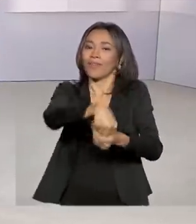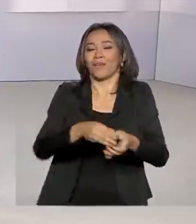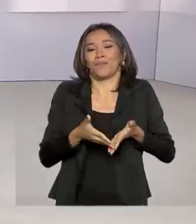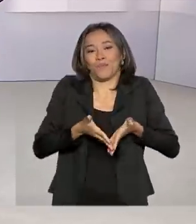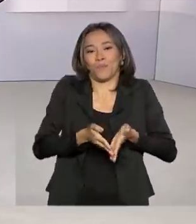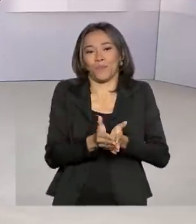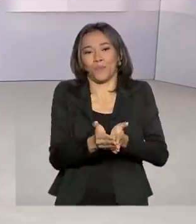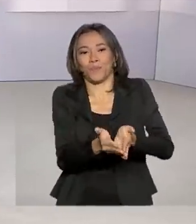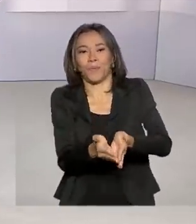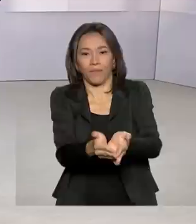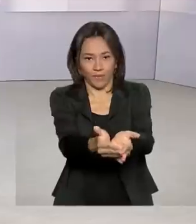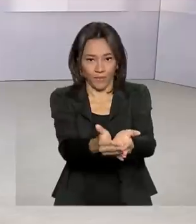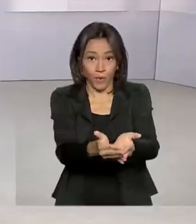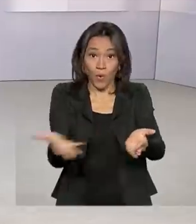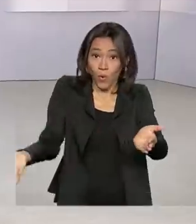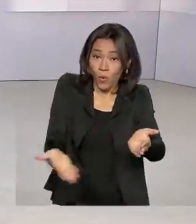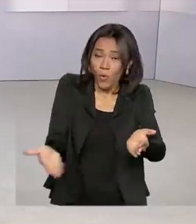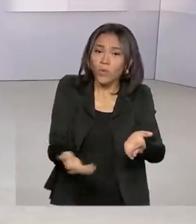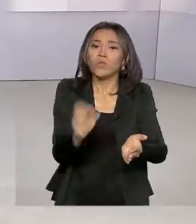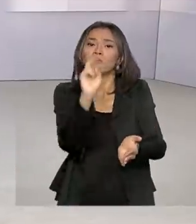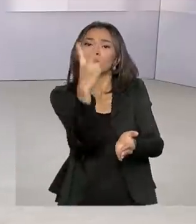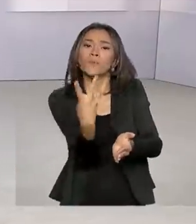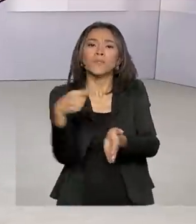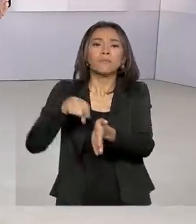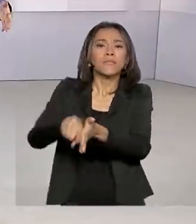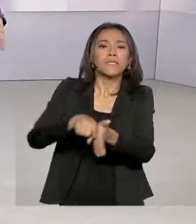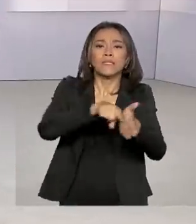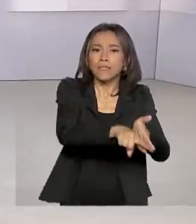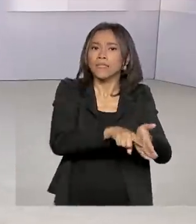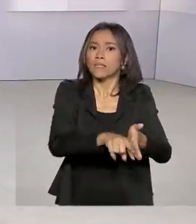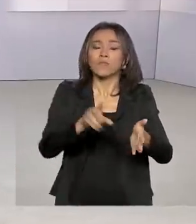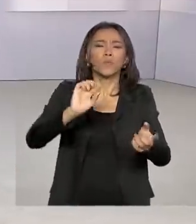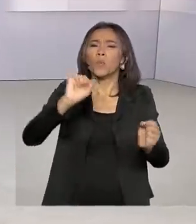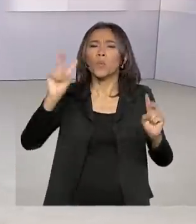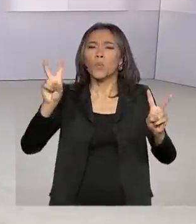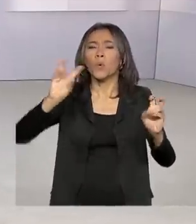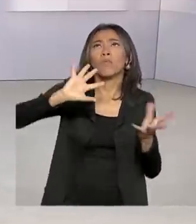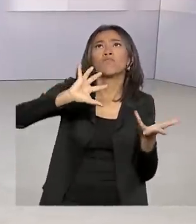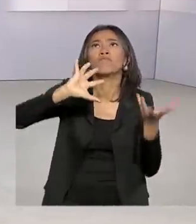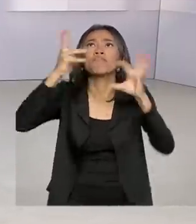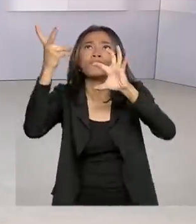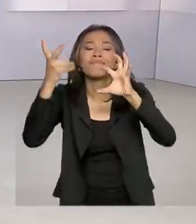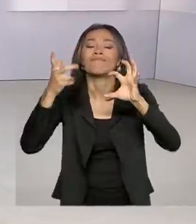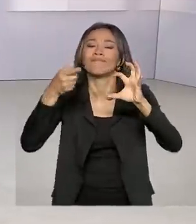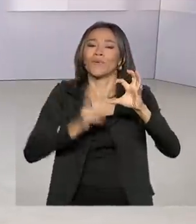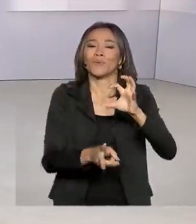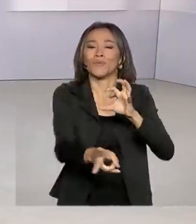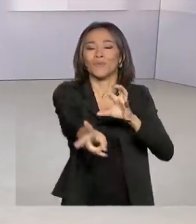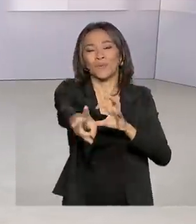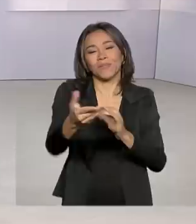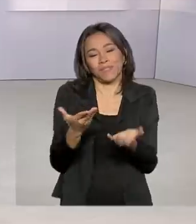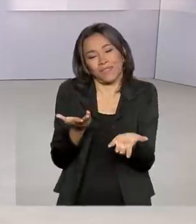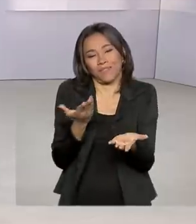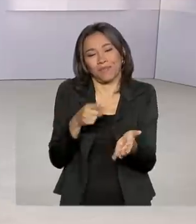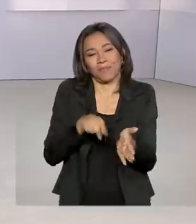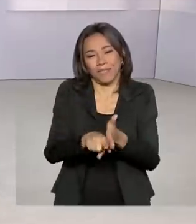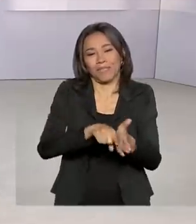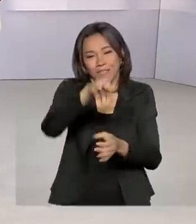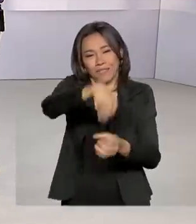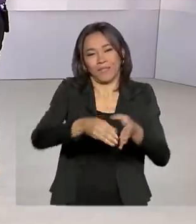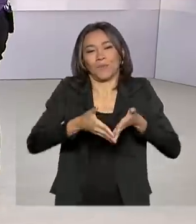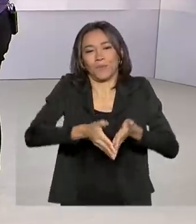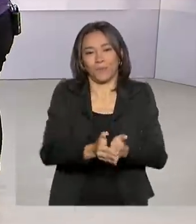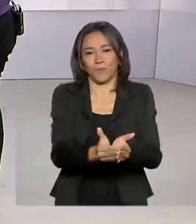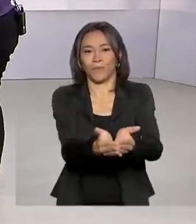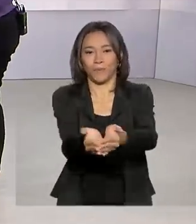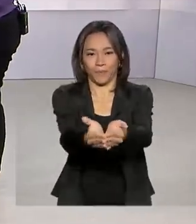navio. Atualmente, duas pesquisas sobre os efeitos das mudanças climáticas estão sendo realizadas no Almirante Maximiano.